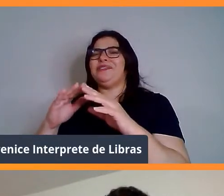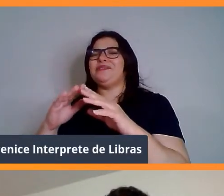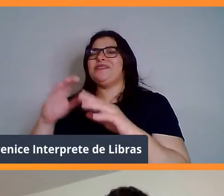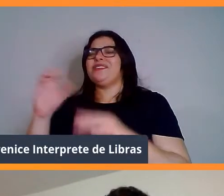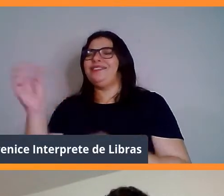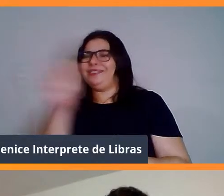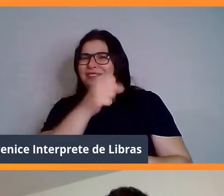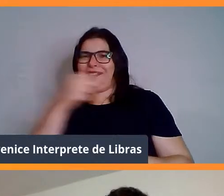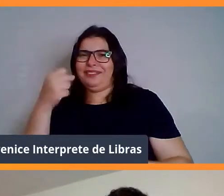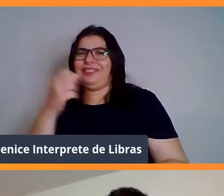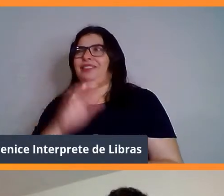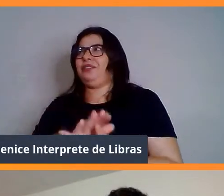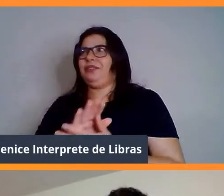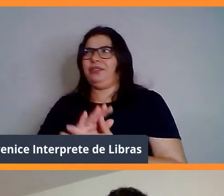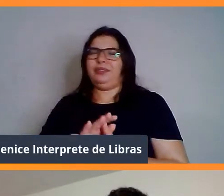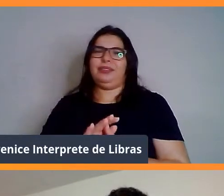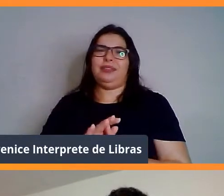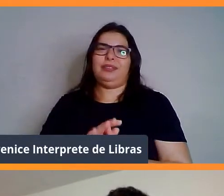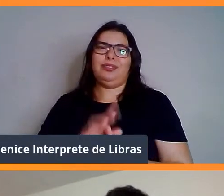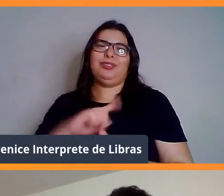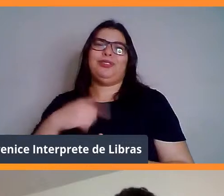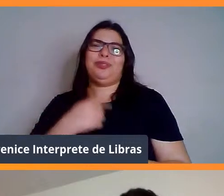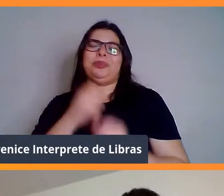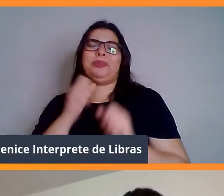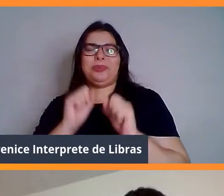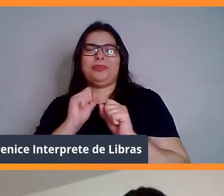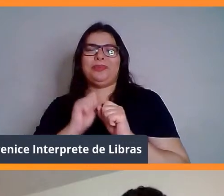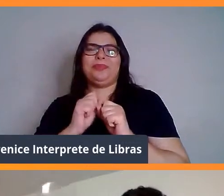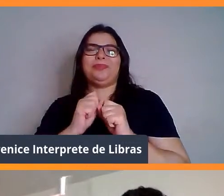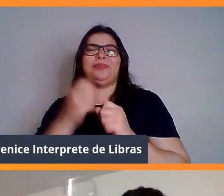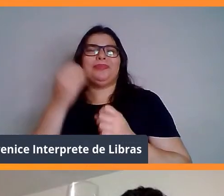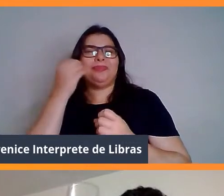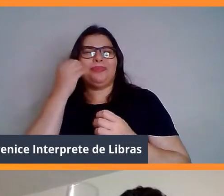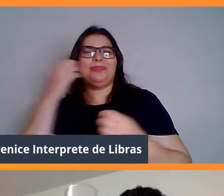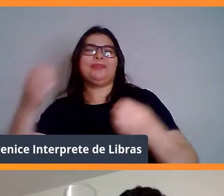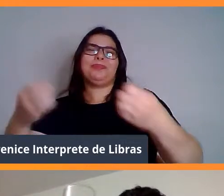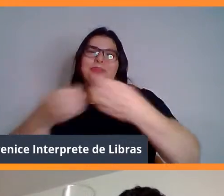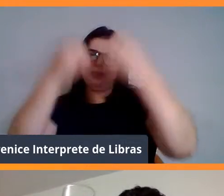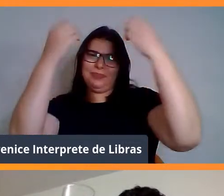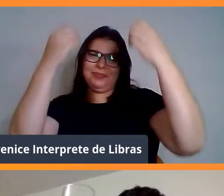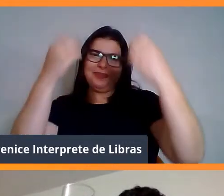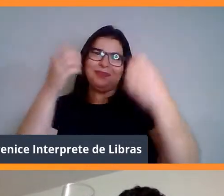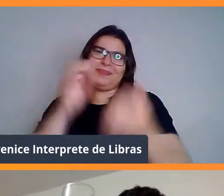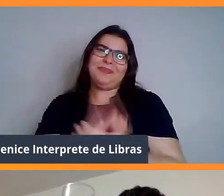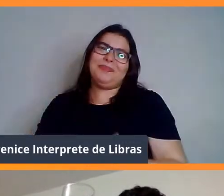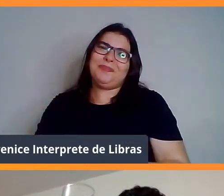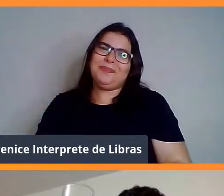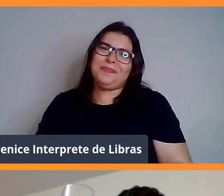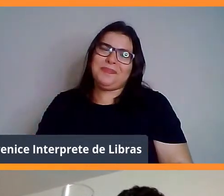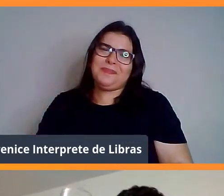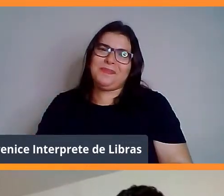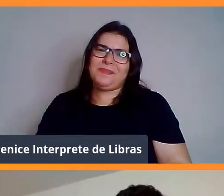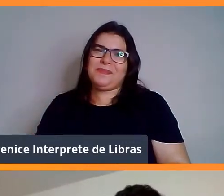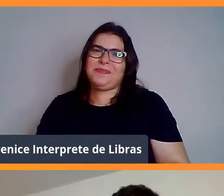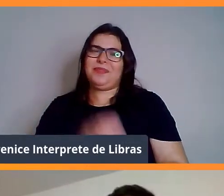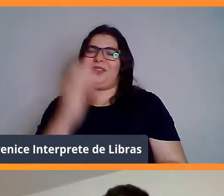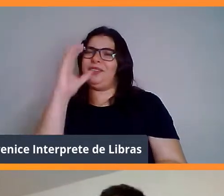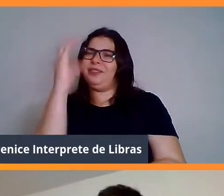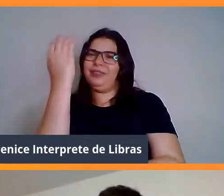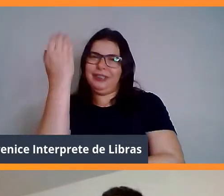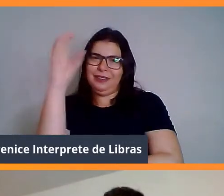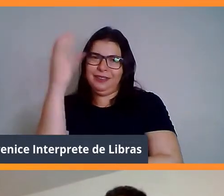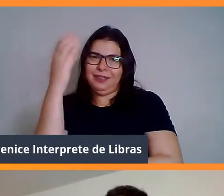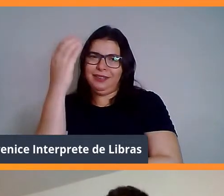nós poderemos fazer um brinde, né, então ciência é isso, ciência está na casa de vocês,